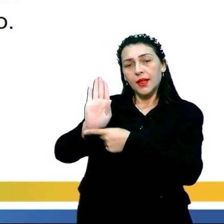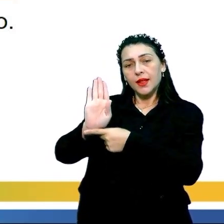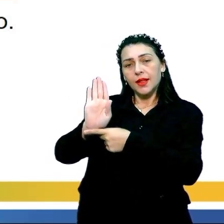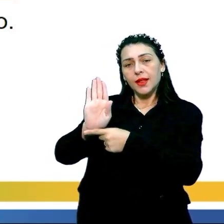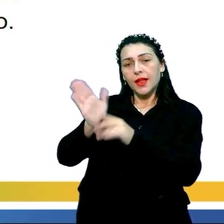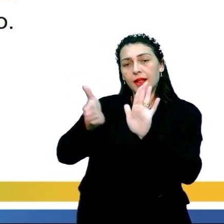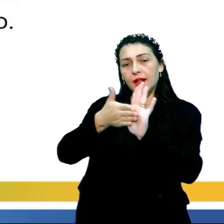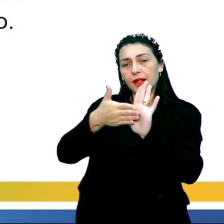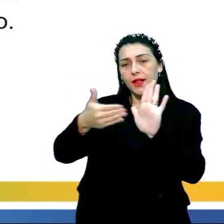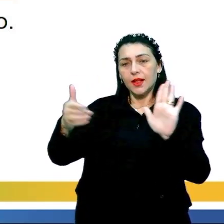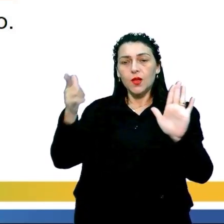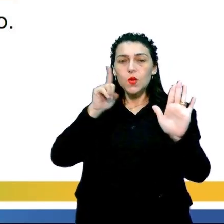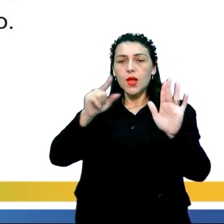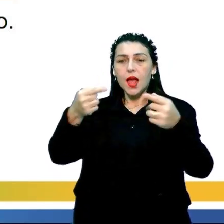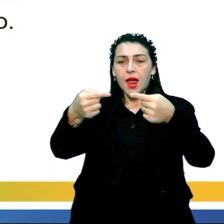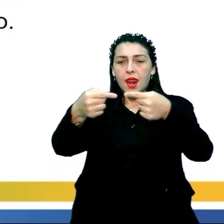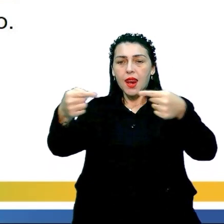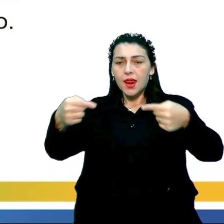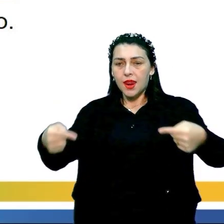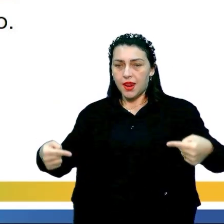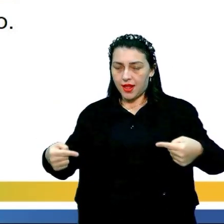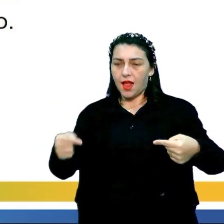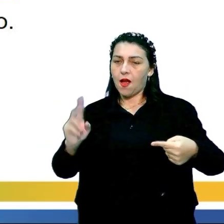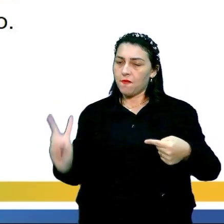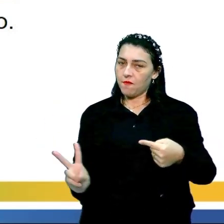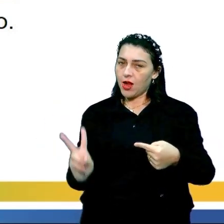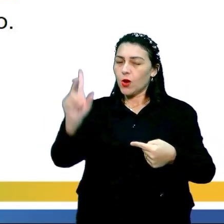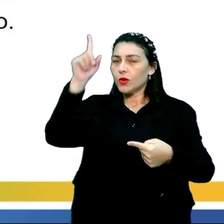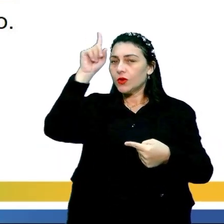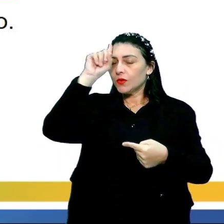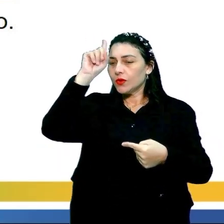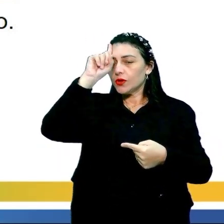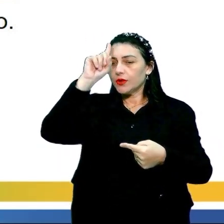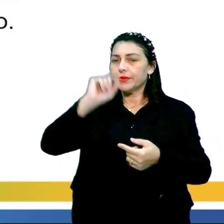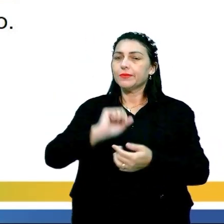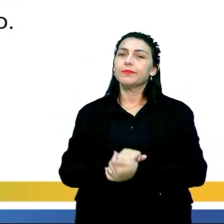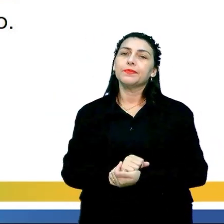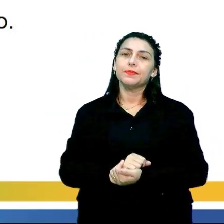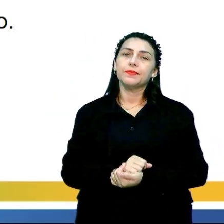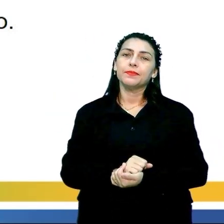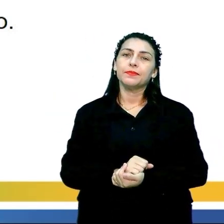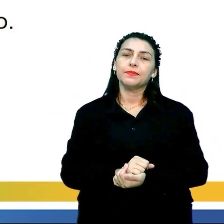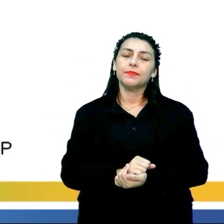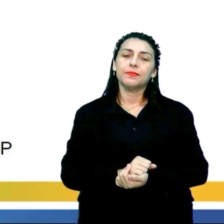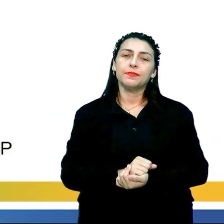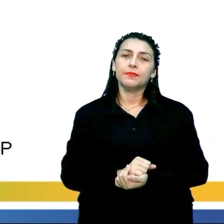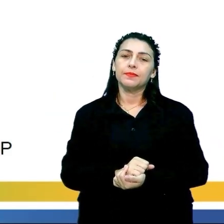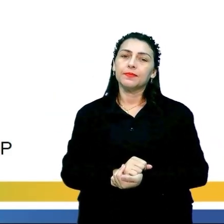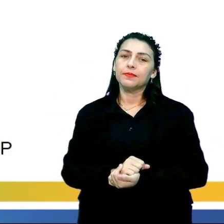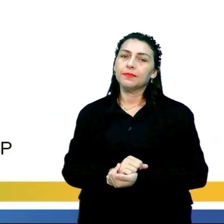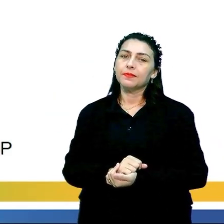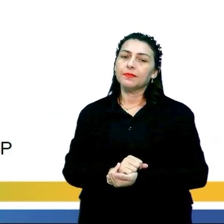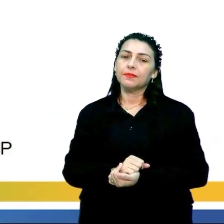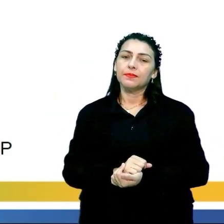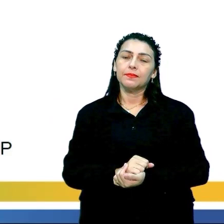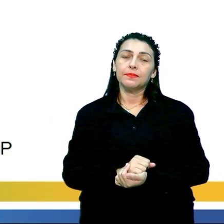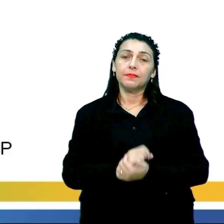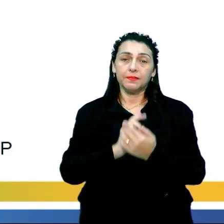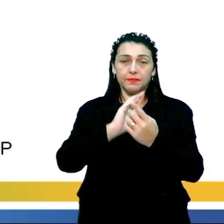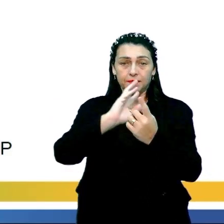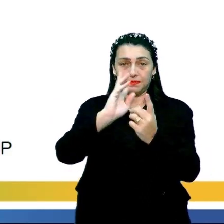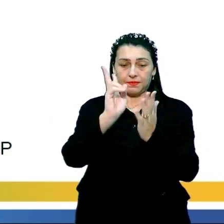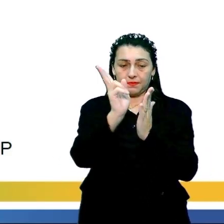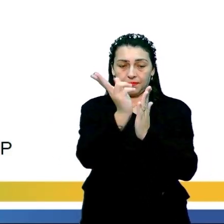estética, ela ganha linhas retas e valoriza o cotidiano. A arte,